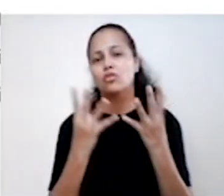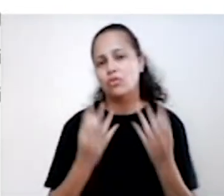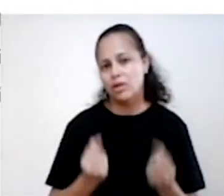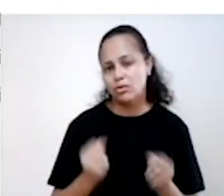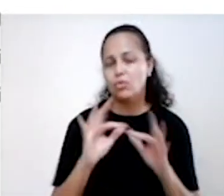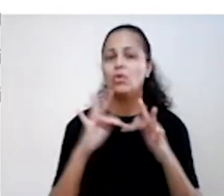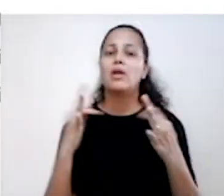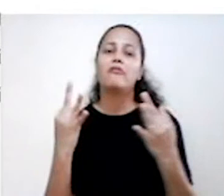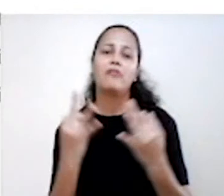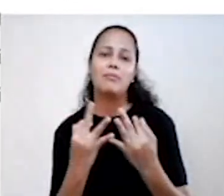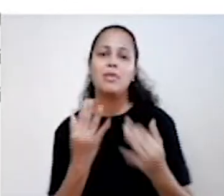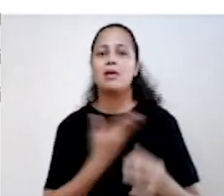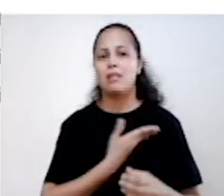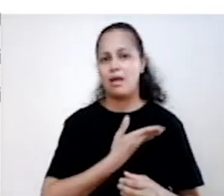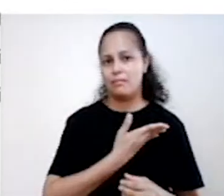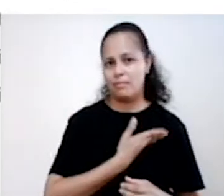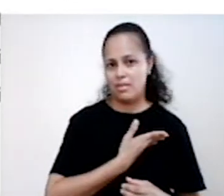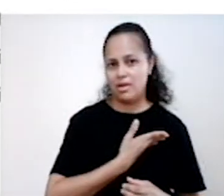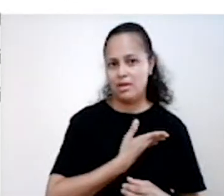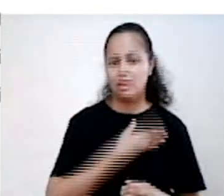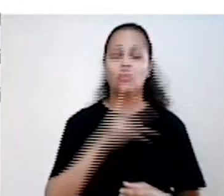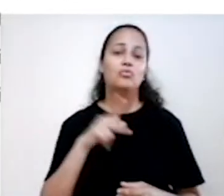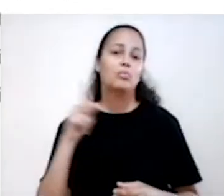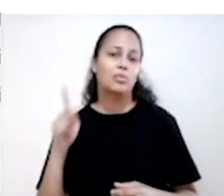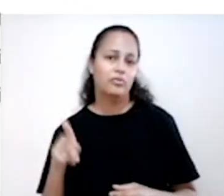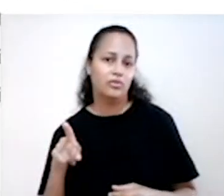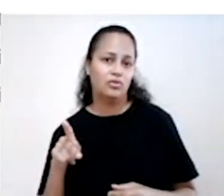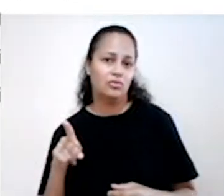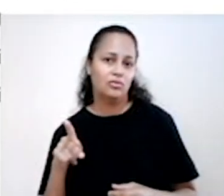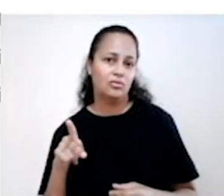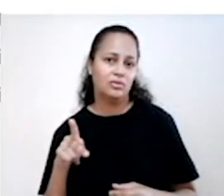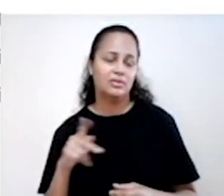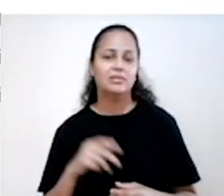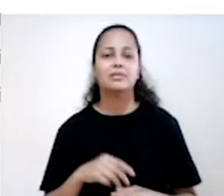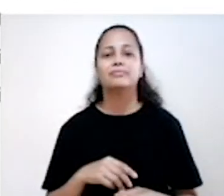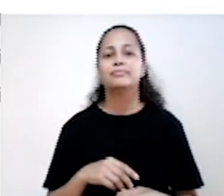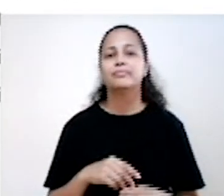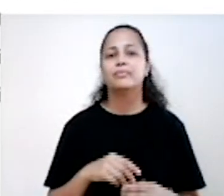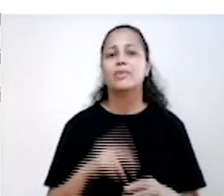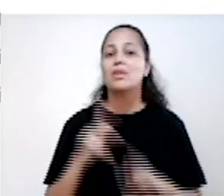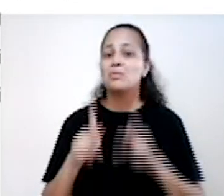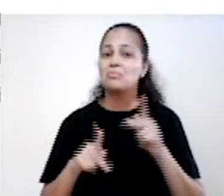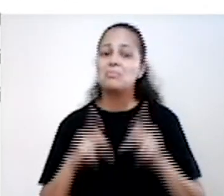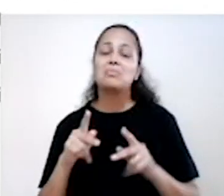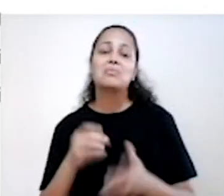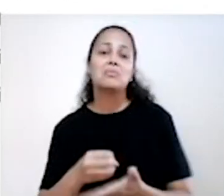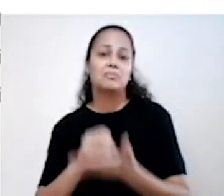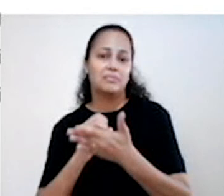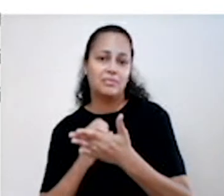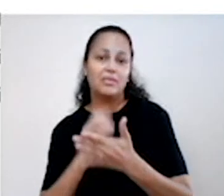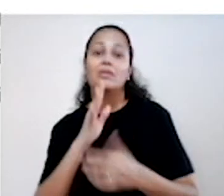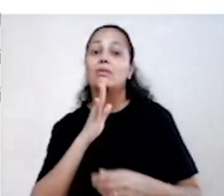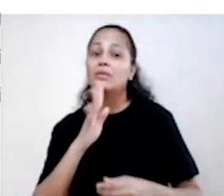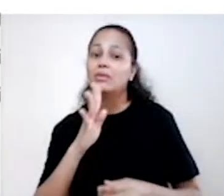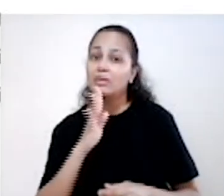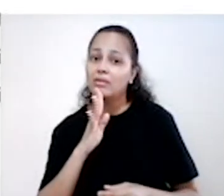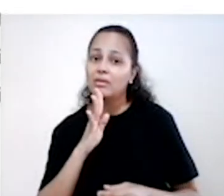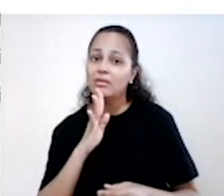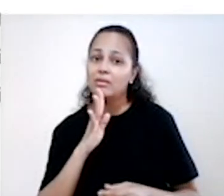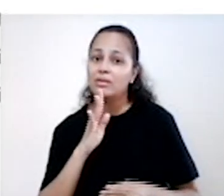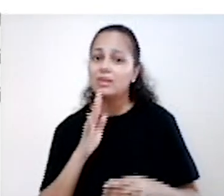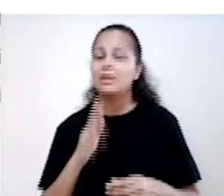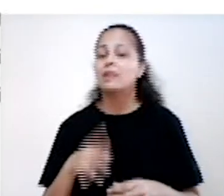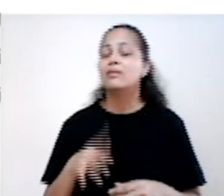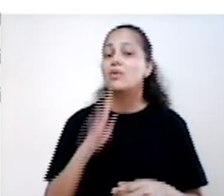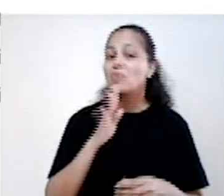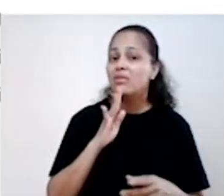família, amigos, companheiros amorosos ou professores, uma rede de apoio O autoconhecimento, o autocontrole,